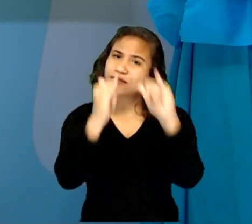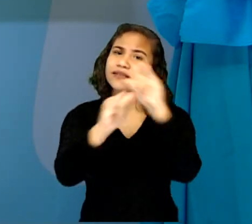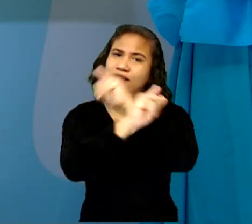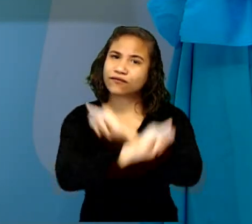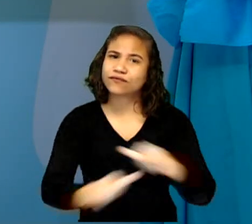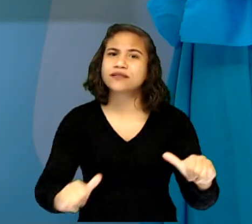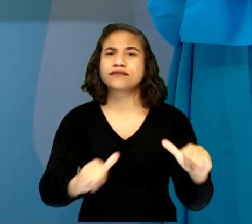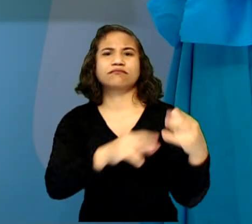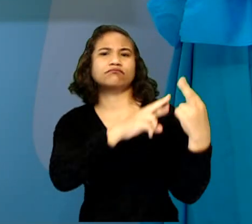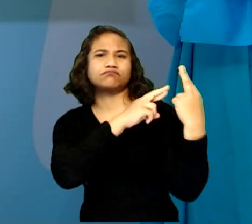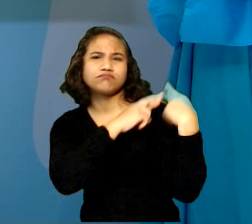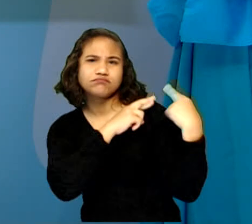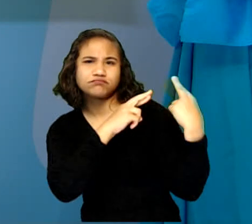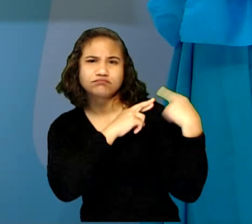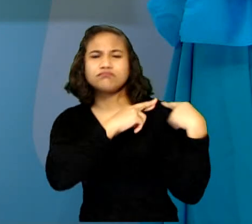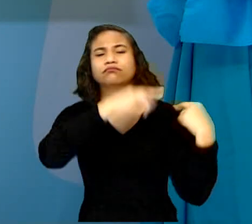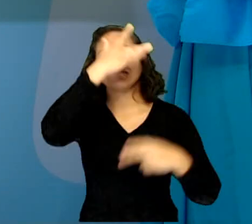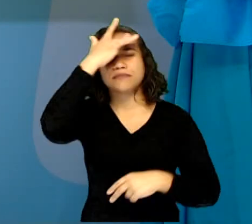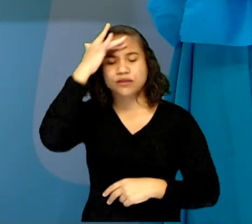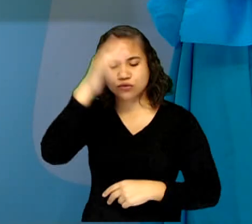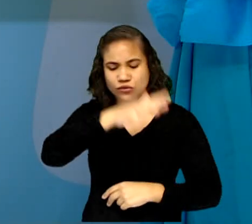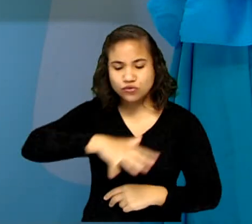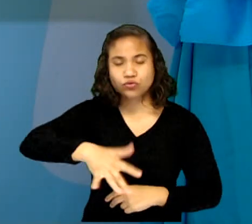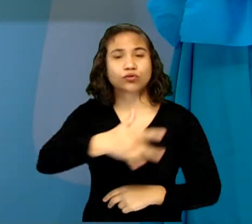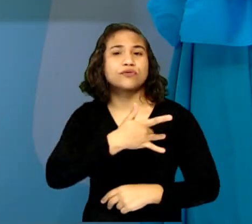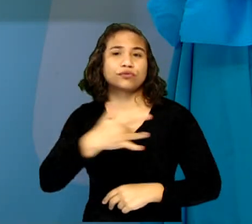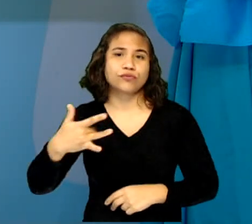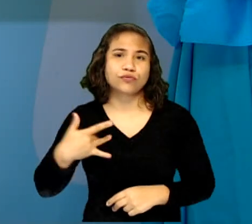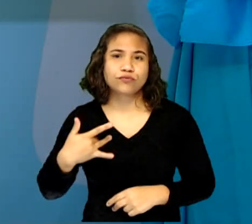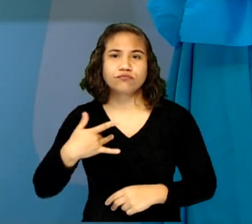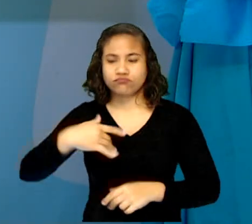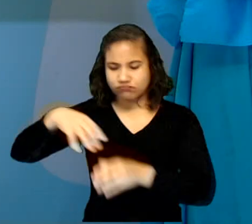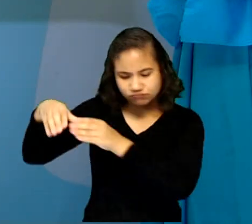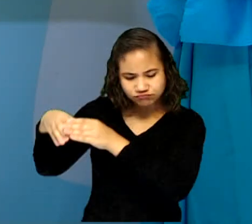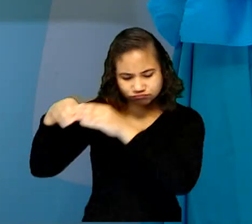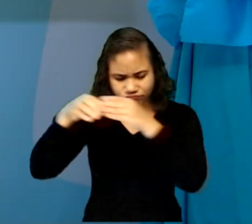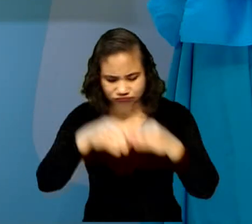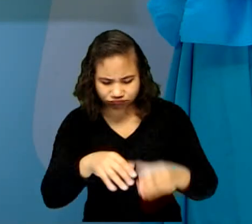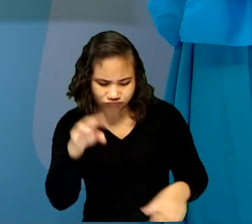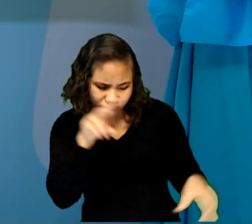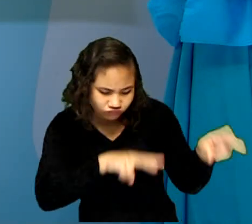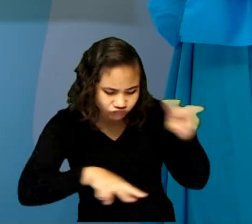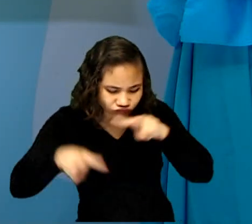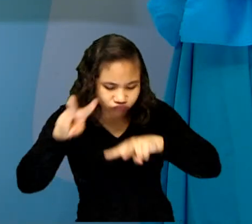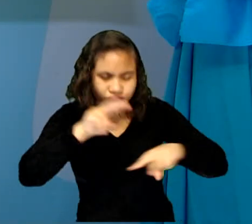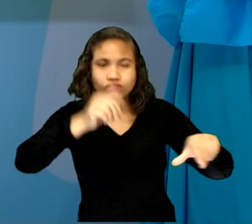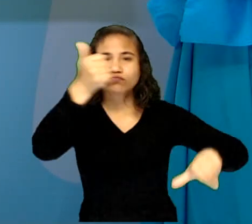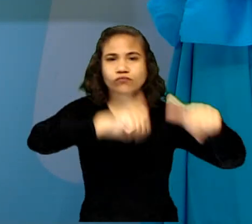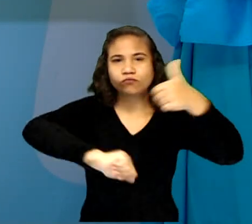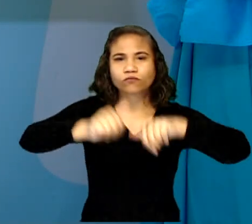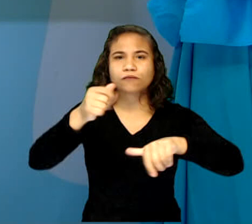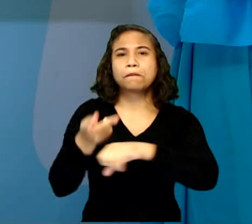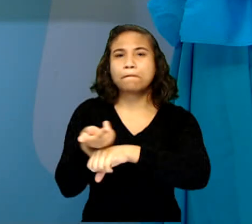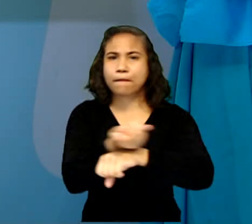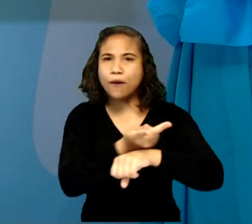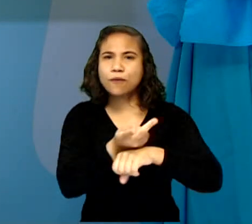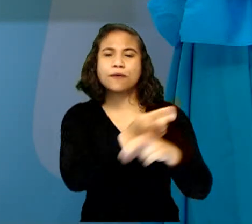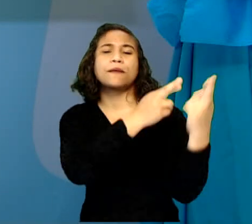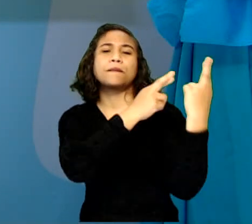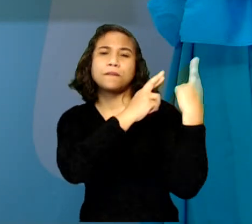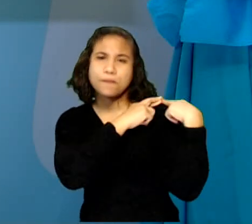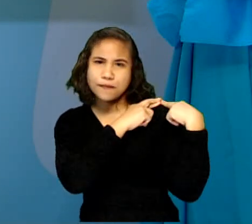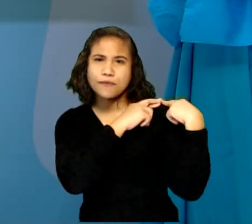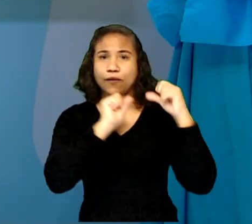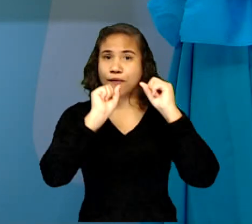autoridade competente para que eles possam vir, vistoriar e também procurar os responsáveis,